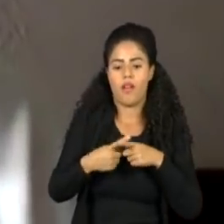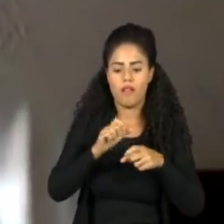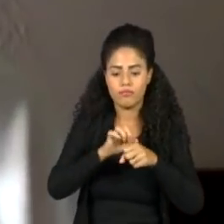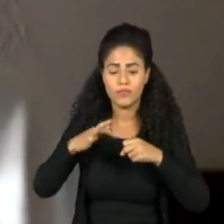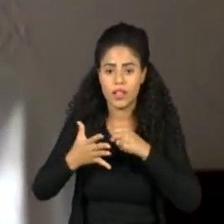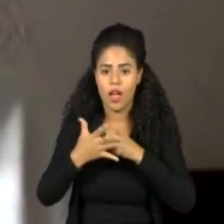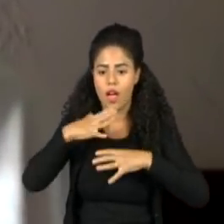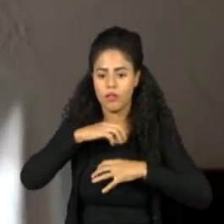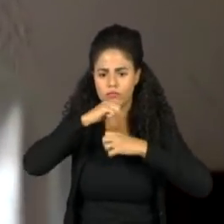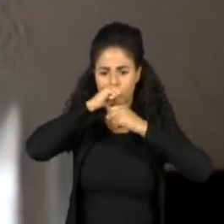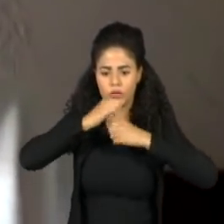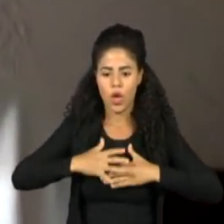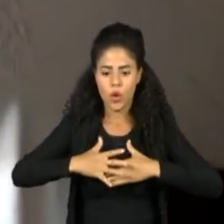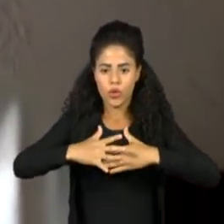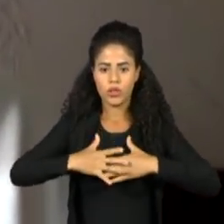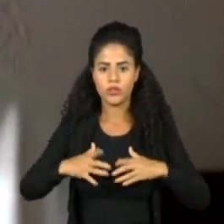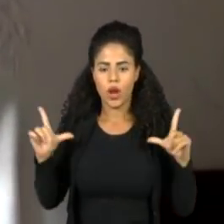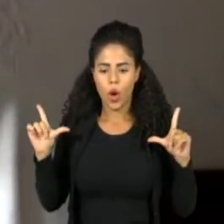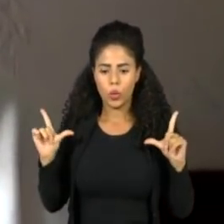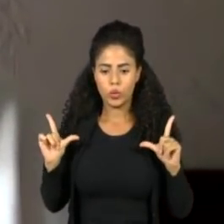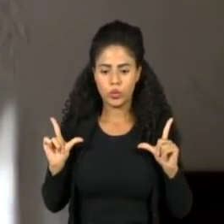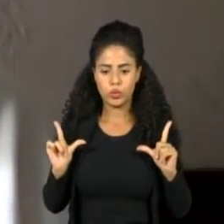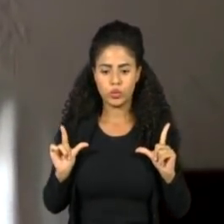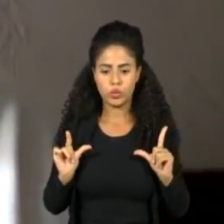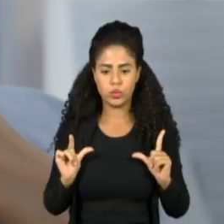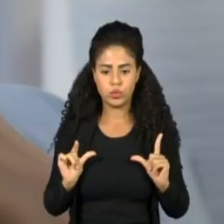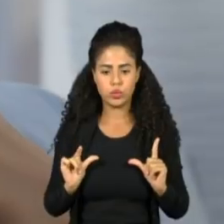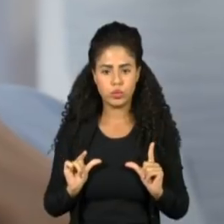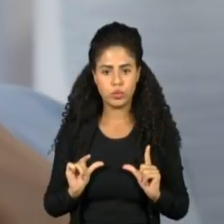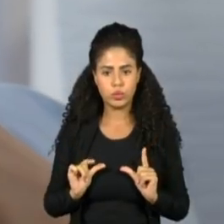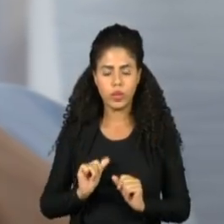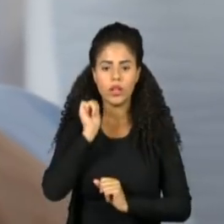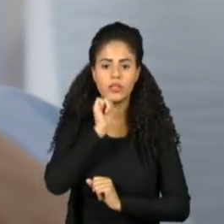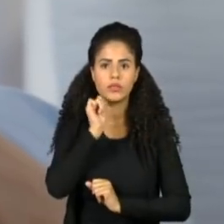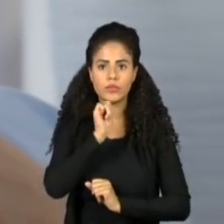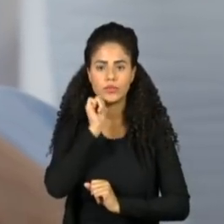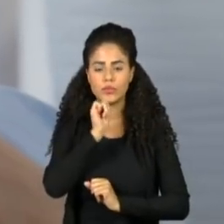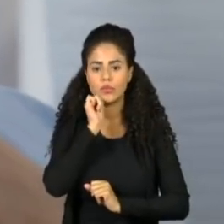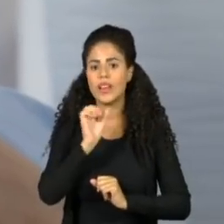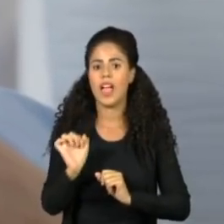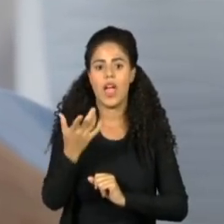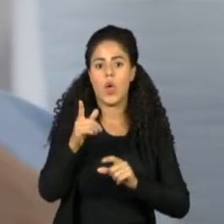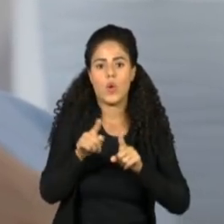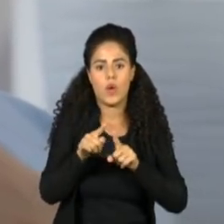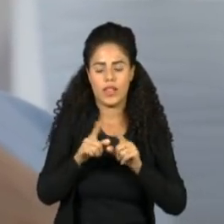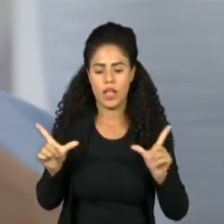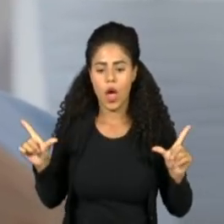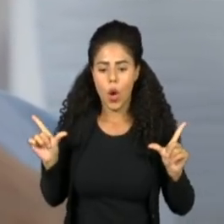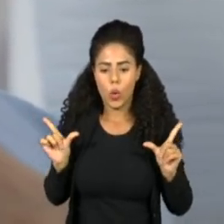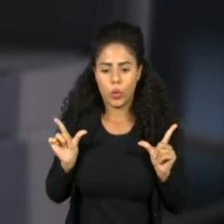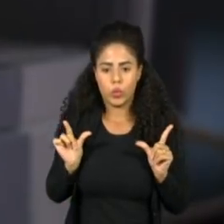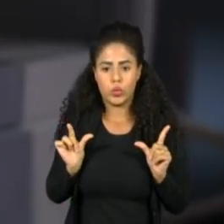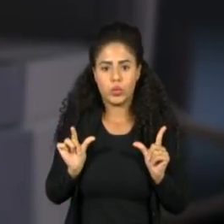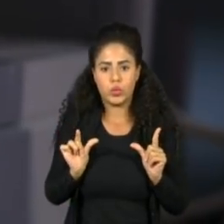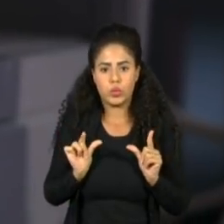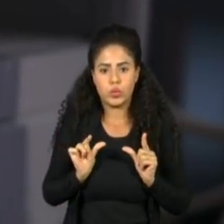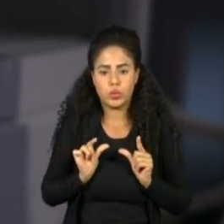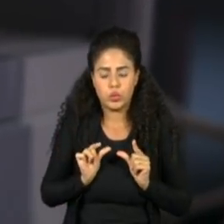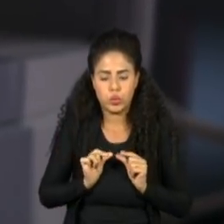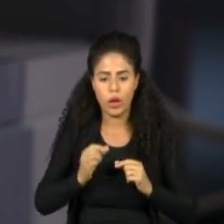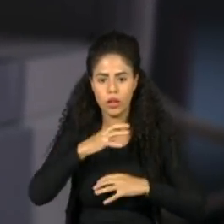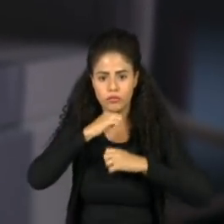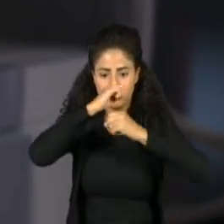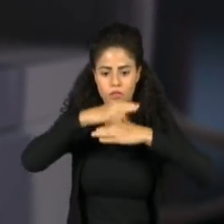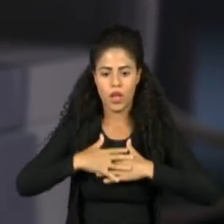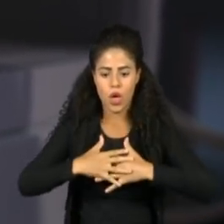oxigênio diminuindo no sangue da mulher vai fazer com que isso também diminua a oferta de oxigênio para